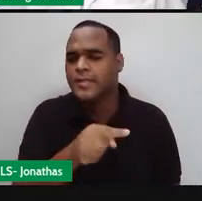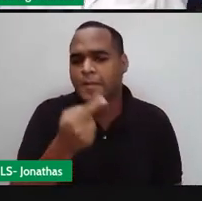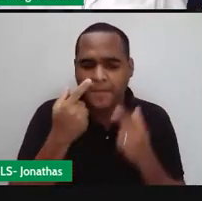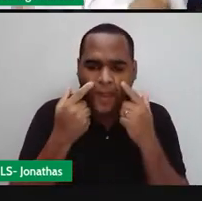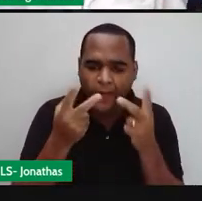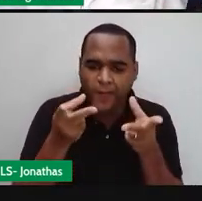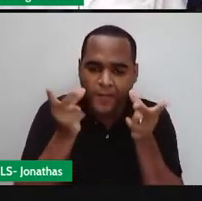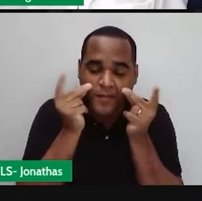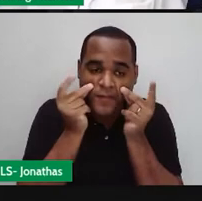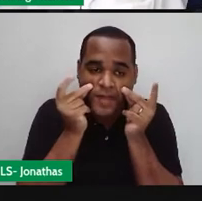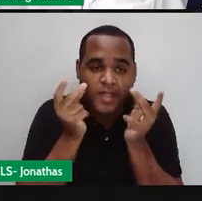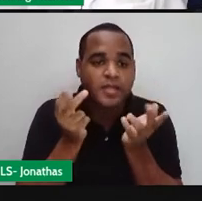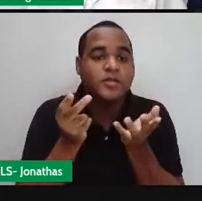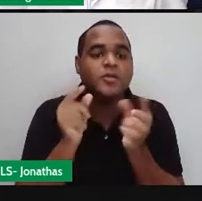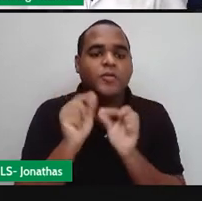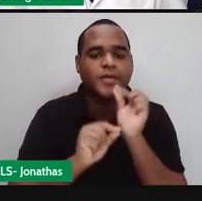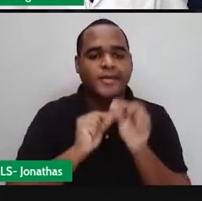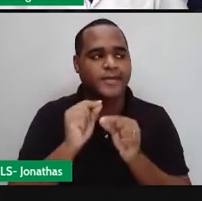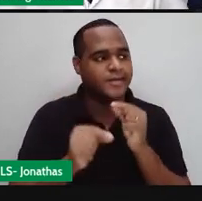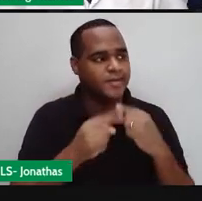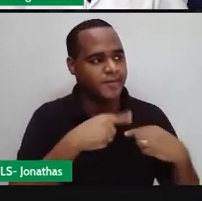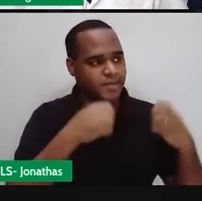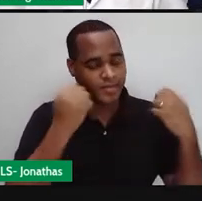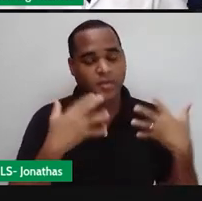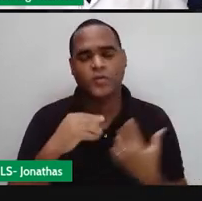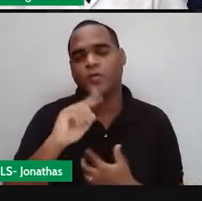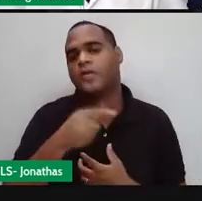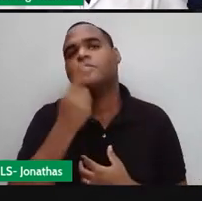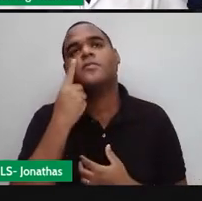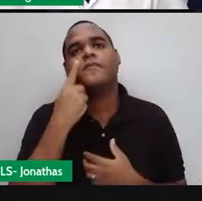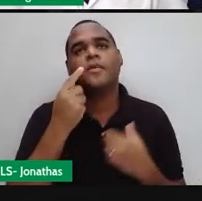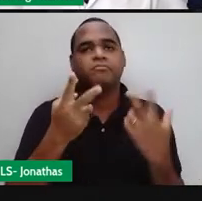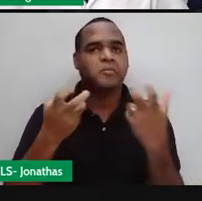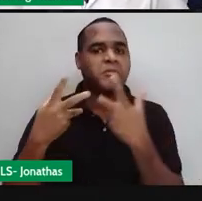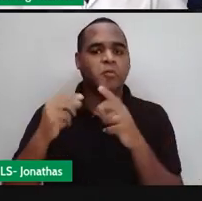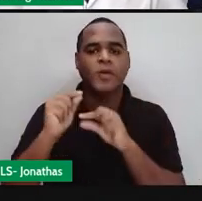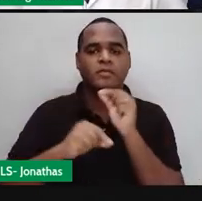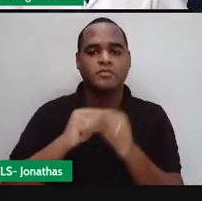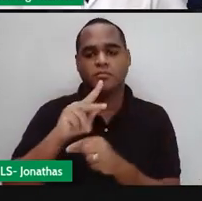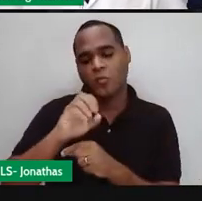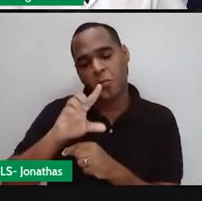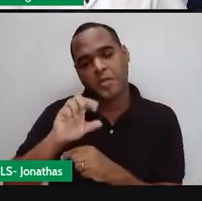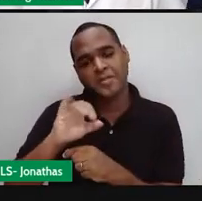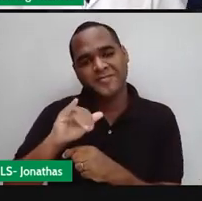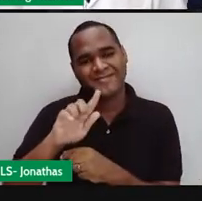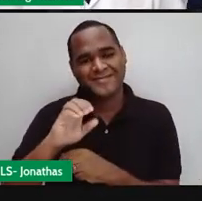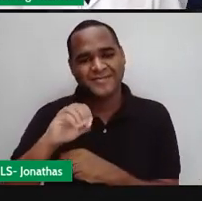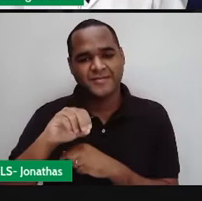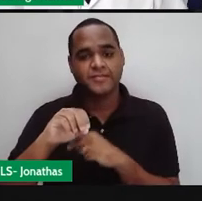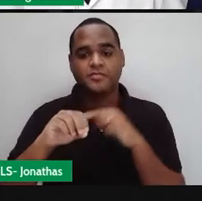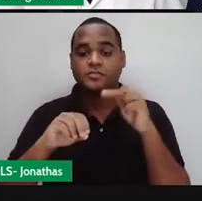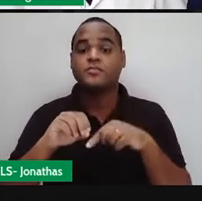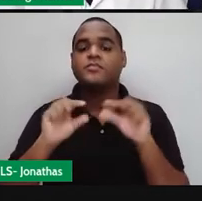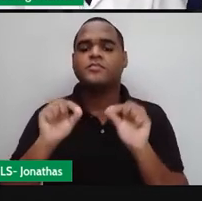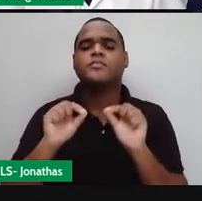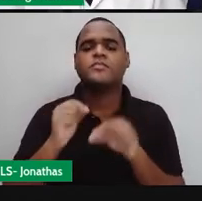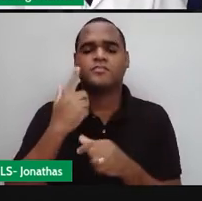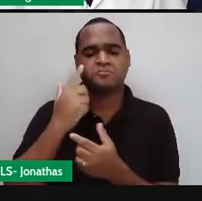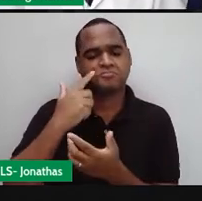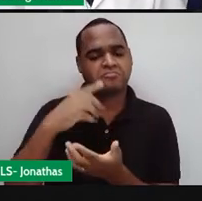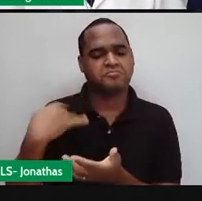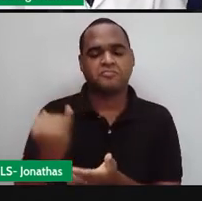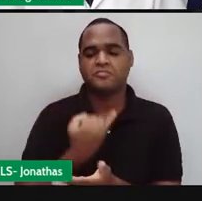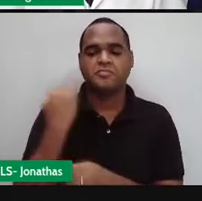de novo, revisar coisas que a gente viu sobre os polígonos, tá? E aí, que é que a gente viu nessa aula? A gente viu uma coisa muito